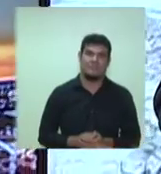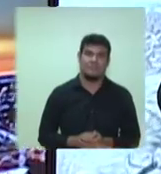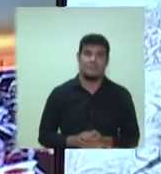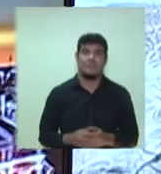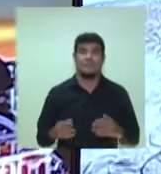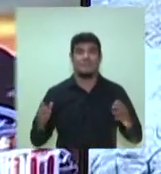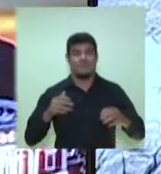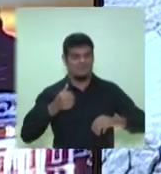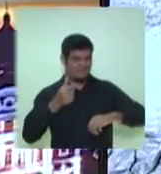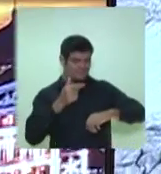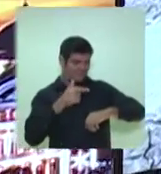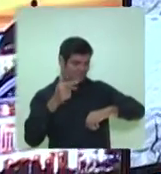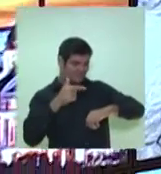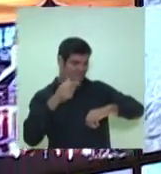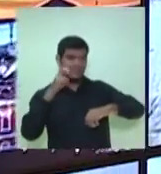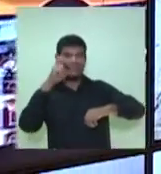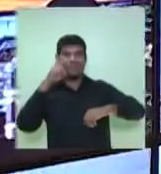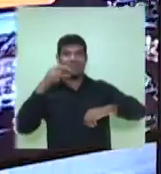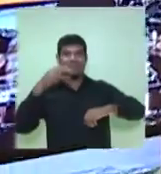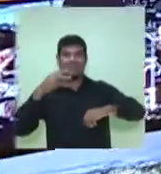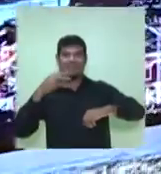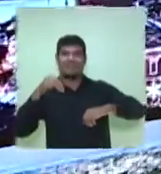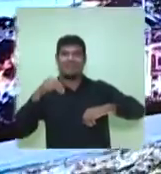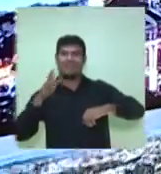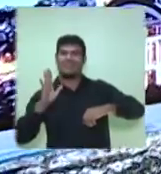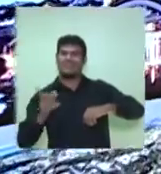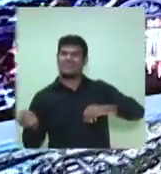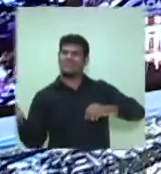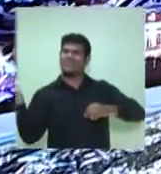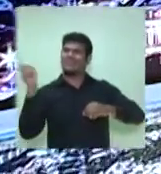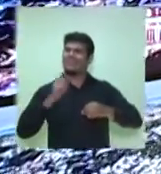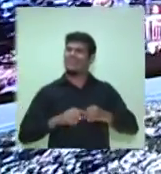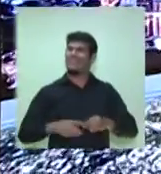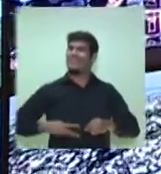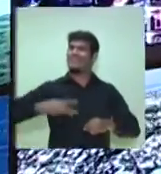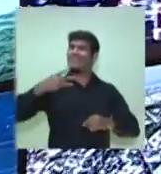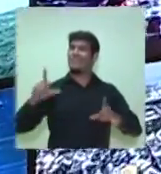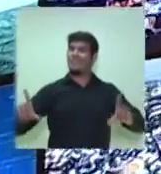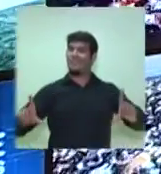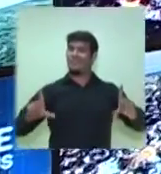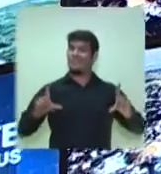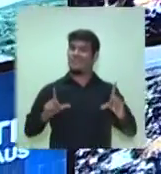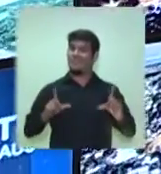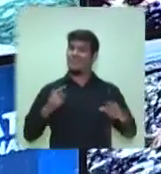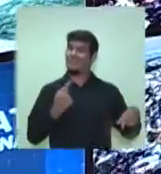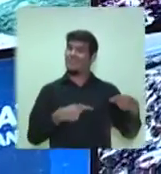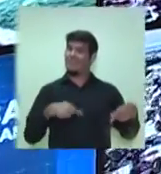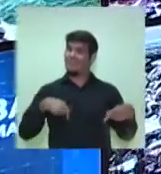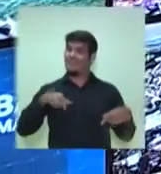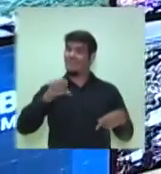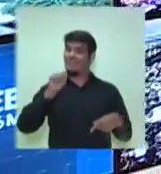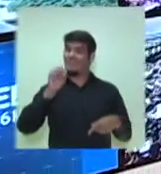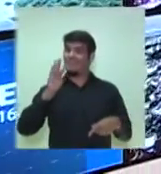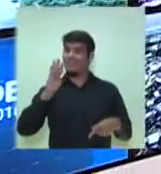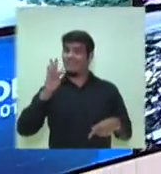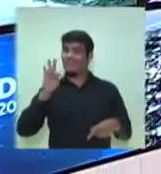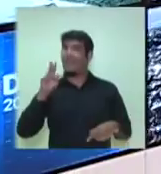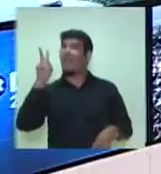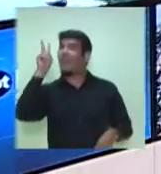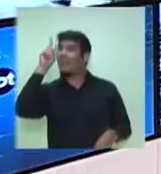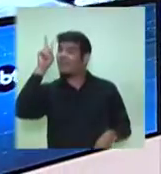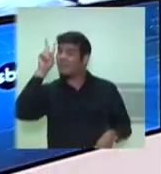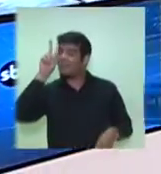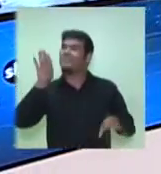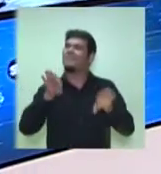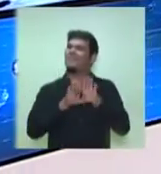10 horas e 53 minutos e já estamos de volta com o terceiro bloco do debate da TV em Tempo SBT. Lembrando que o debate também é